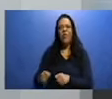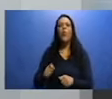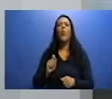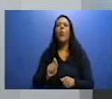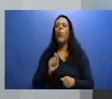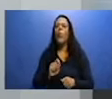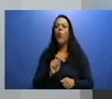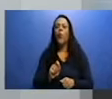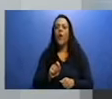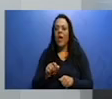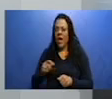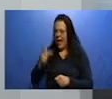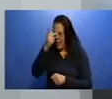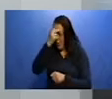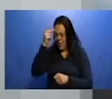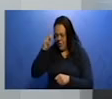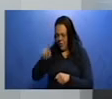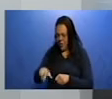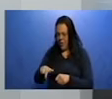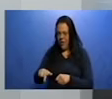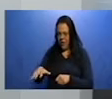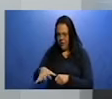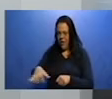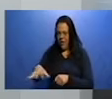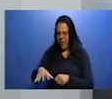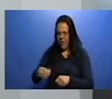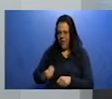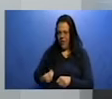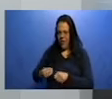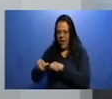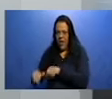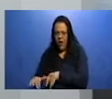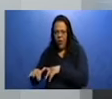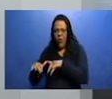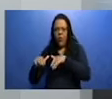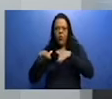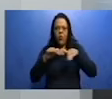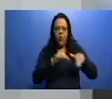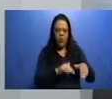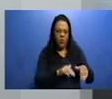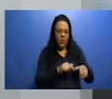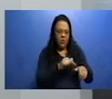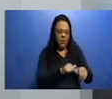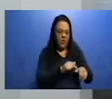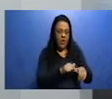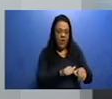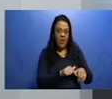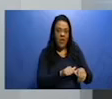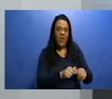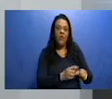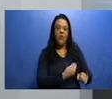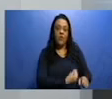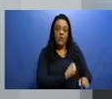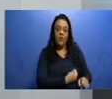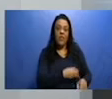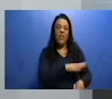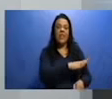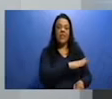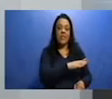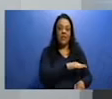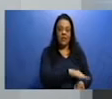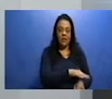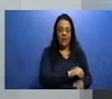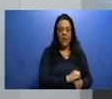Desenvolveu-se o setor industrial que se instala nas cidades e as pessoas se direcionaram rumo à cidade em busca aí na tentativa de melhores